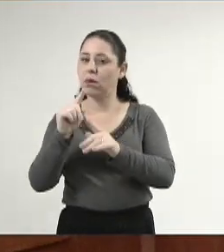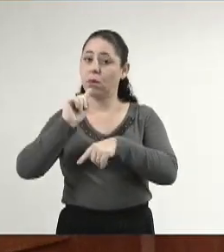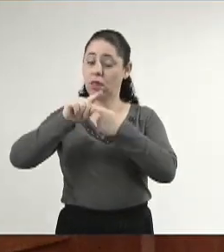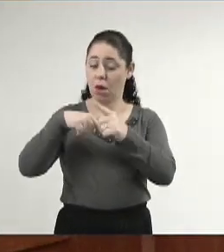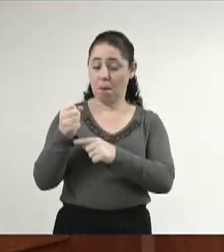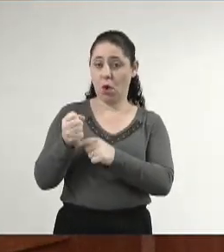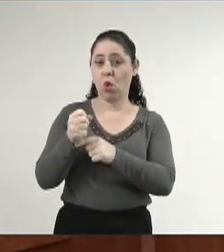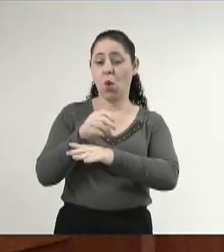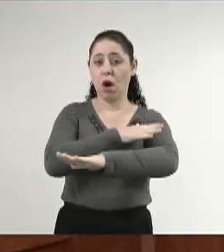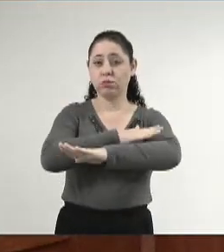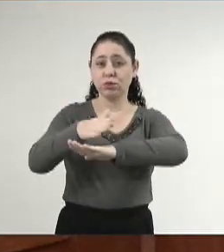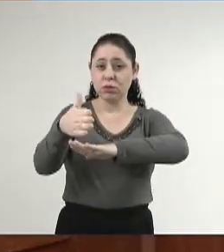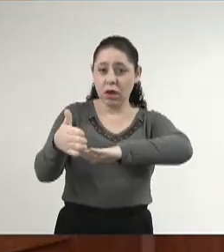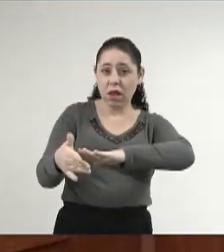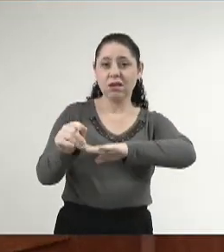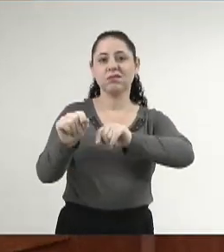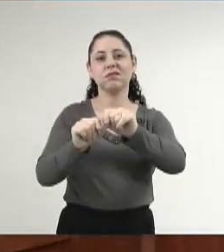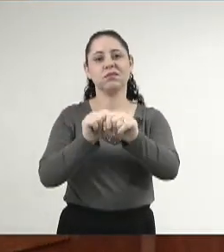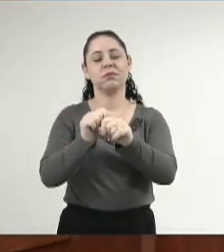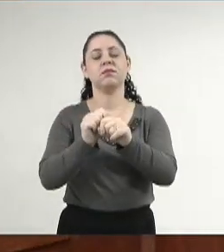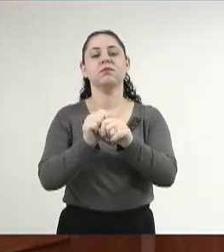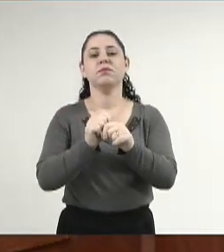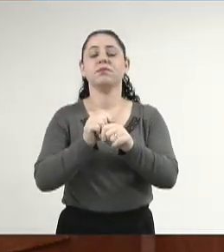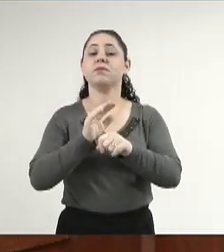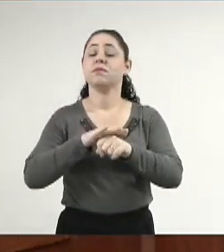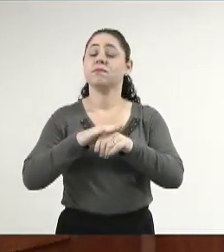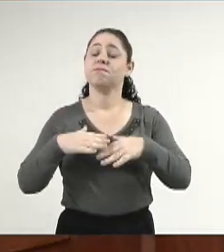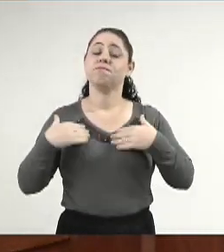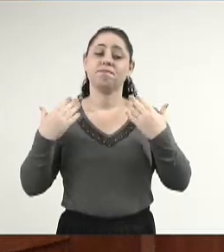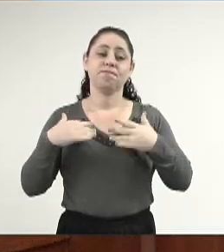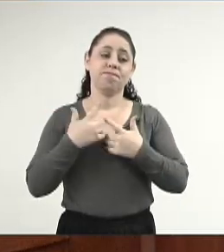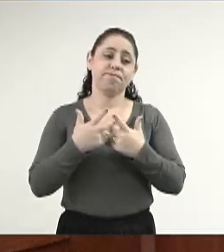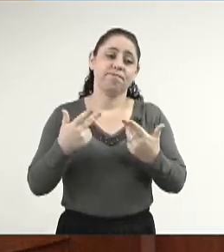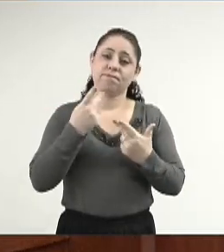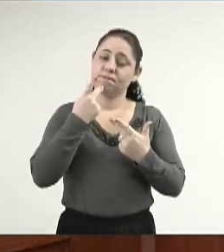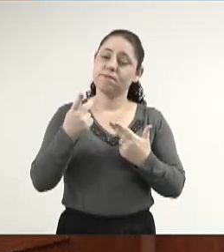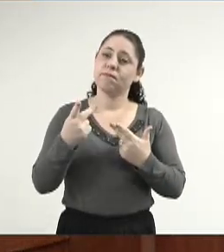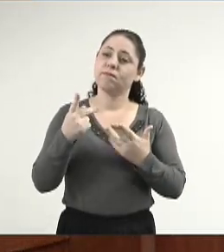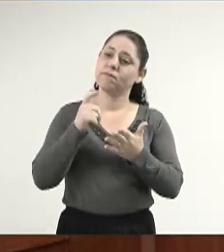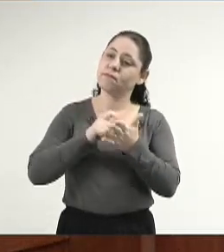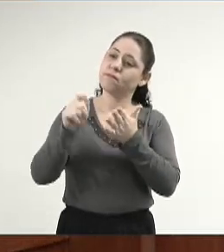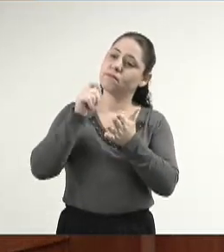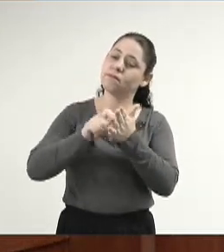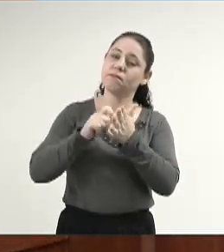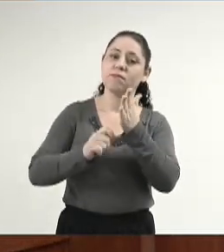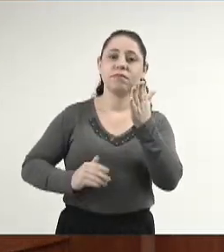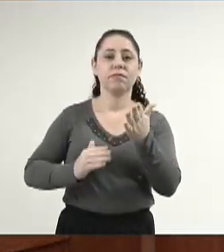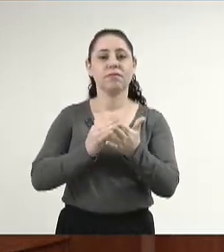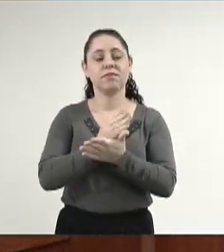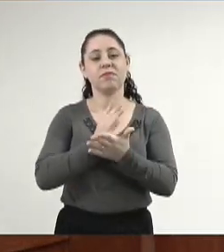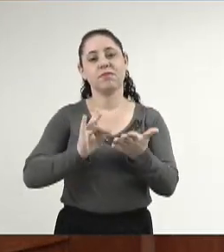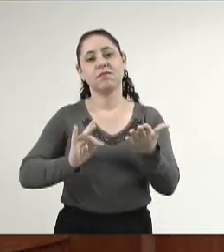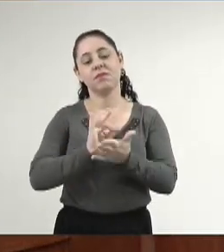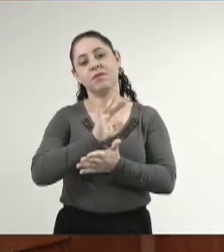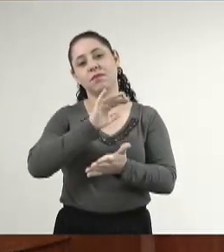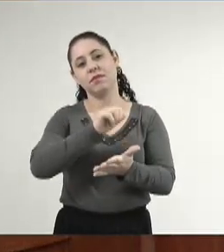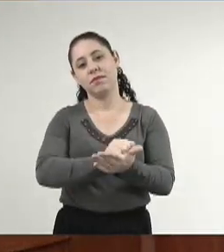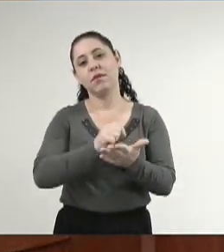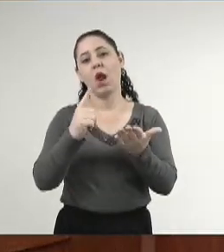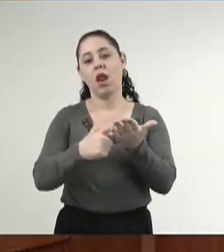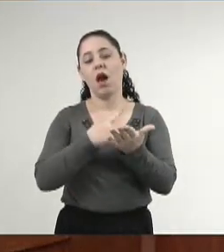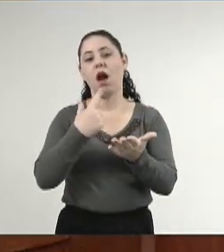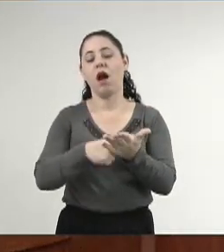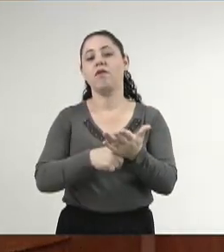-modernismo. Isso me anima muito mais do que qualquer outra coisa, declarou o autor sobre a aprovação da inscrição do livro como